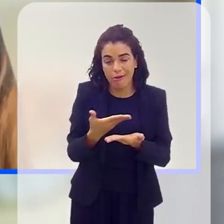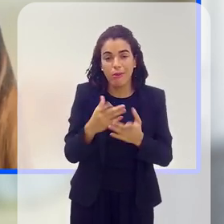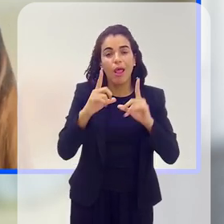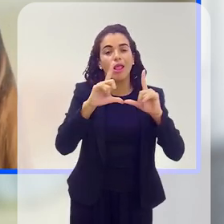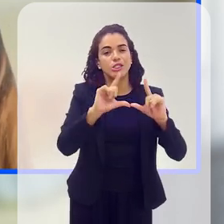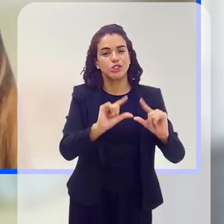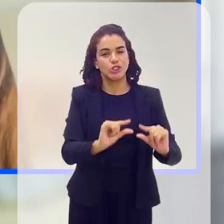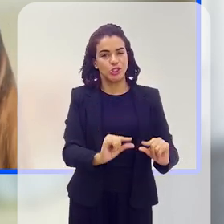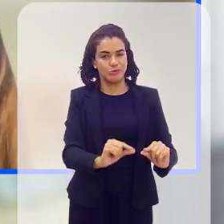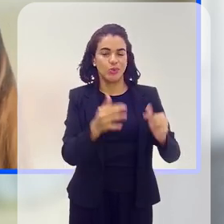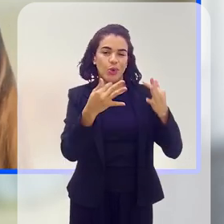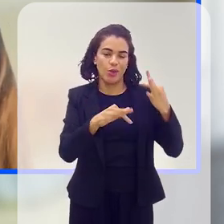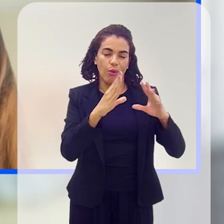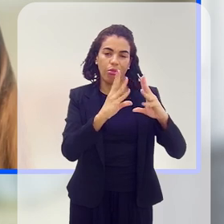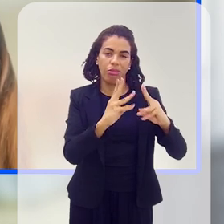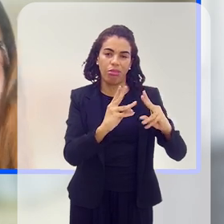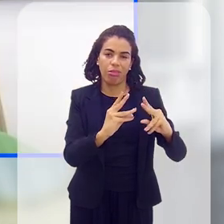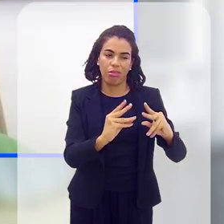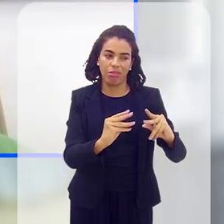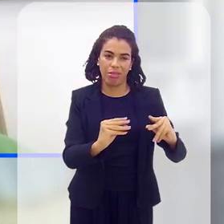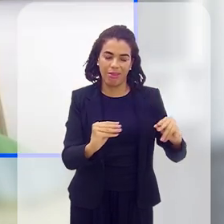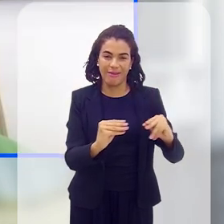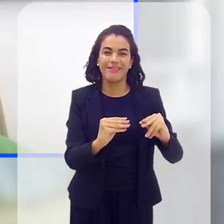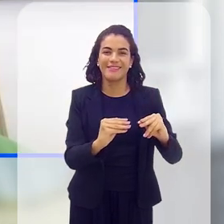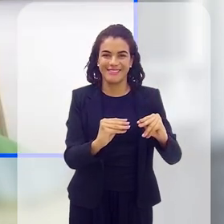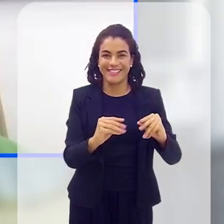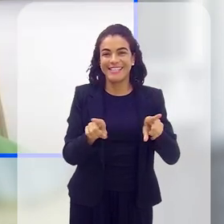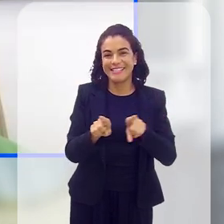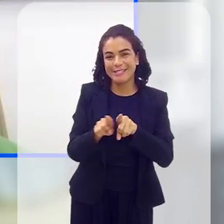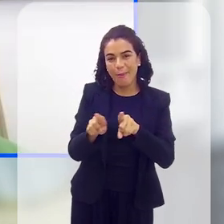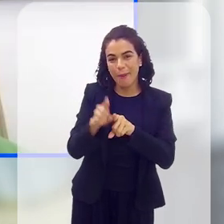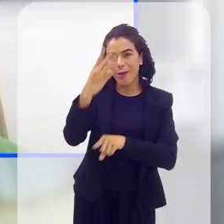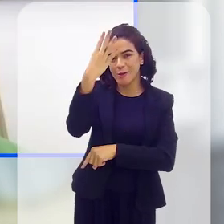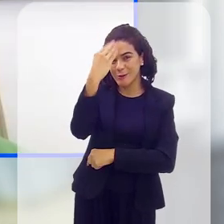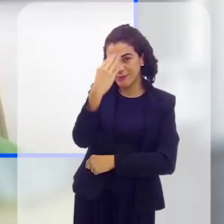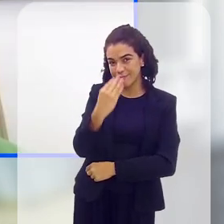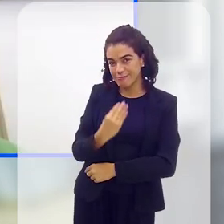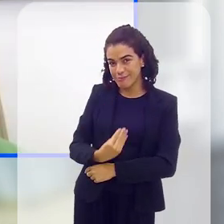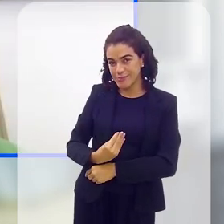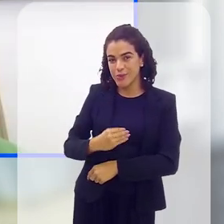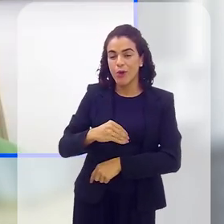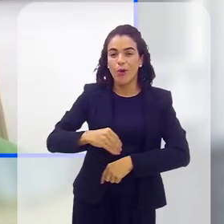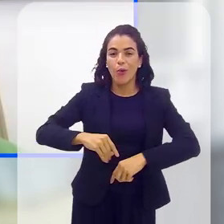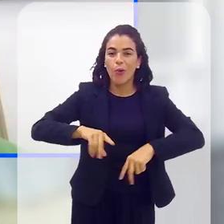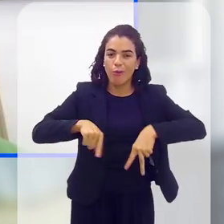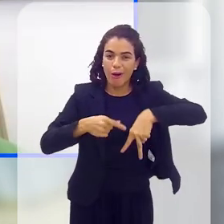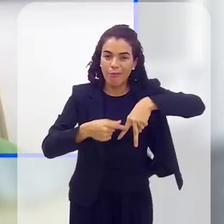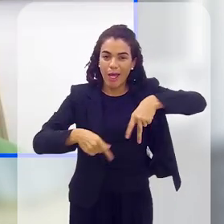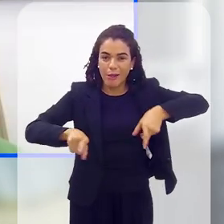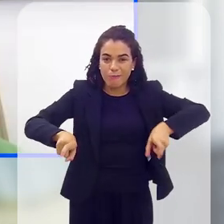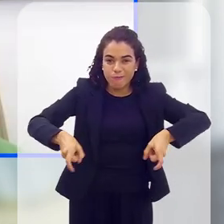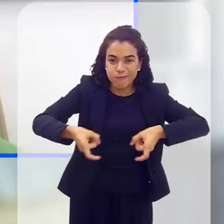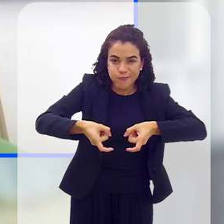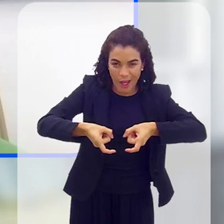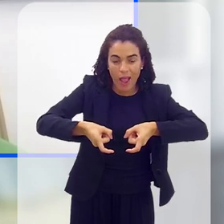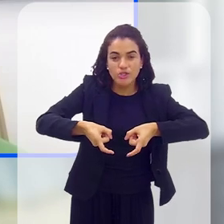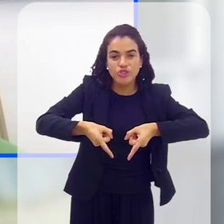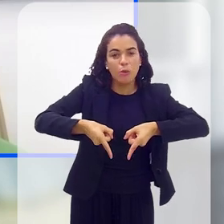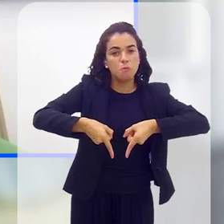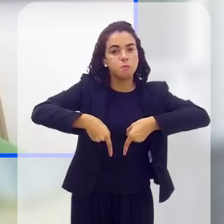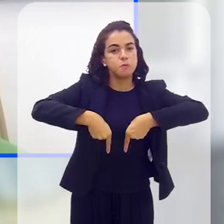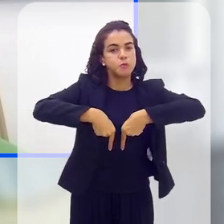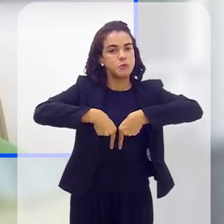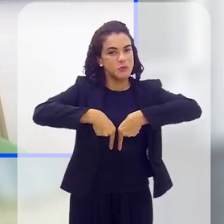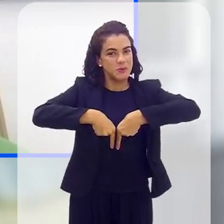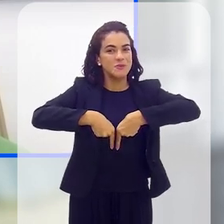medicamento, diminuiu bastante essas dores, e confirmando com o raio-x o arqueamento dela, teve uma melhora muito significativa do